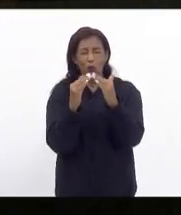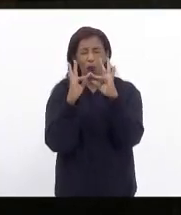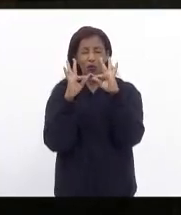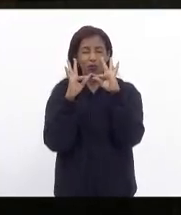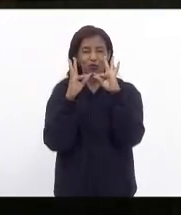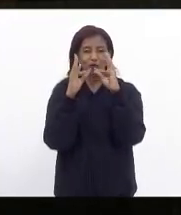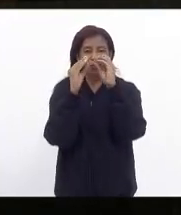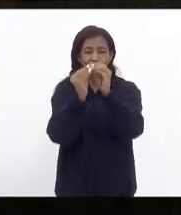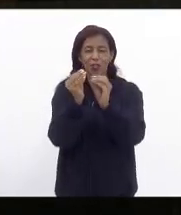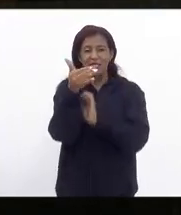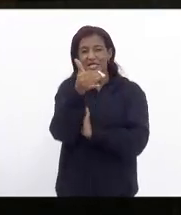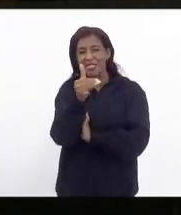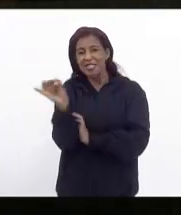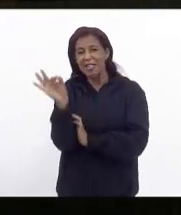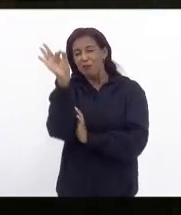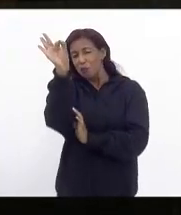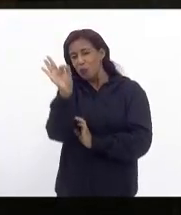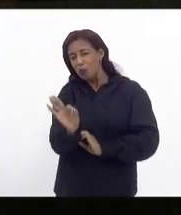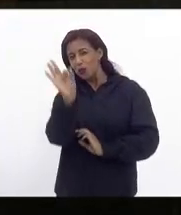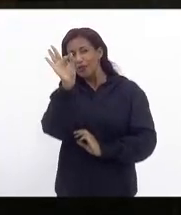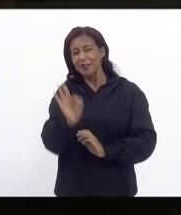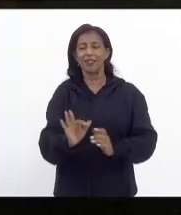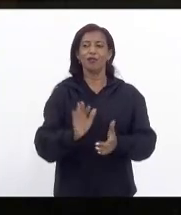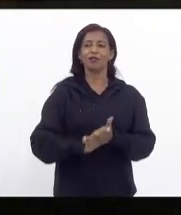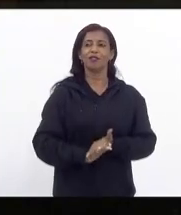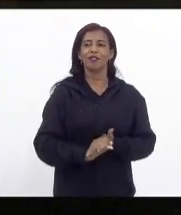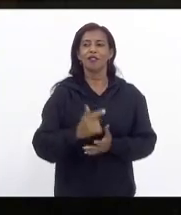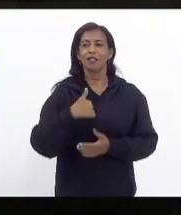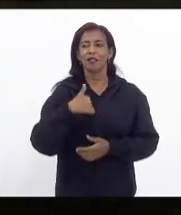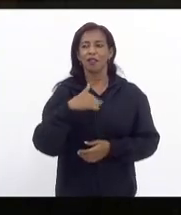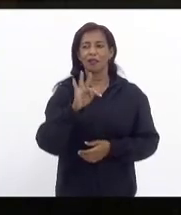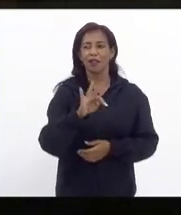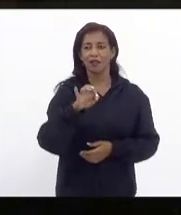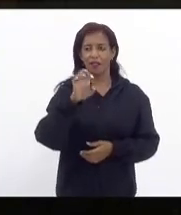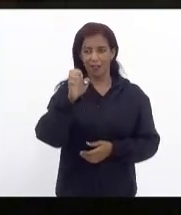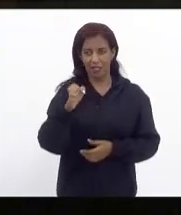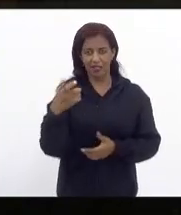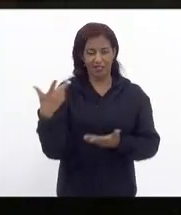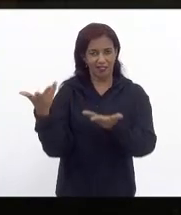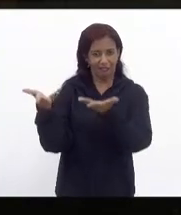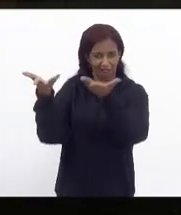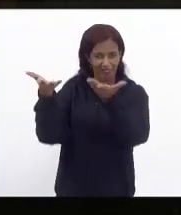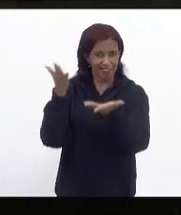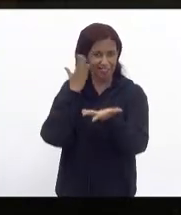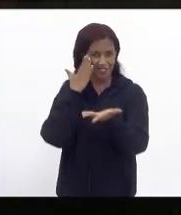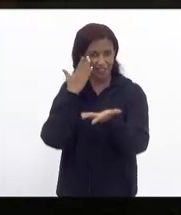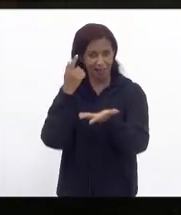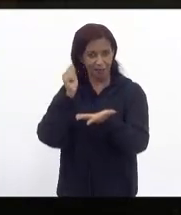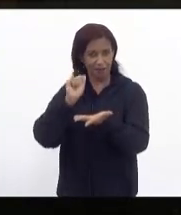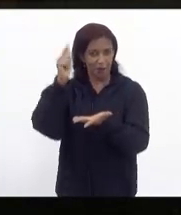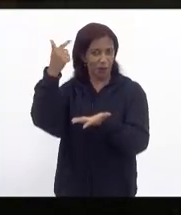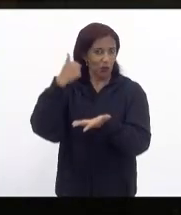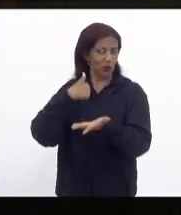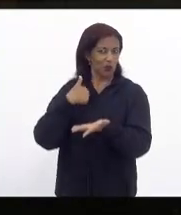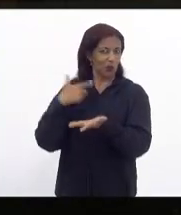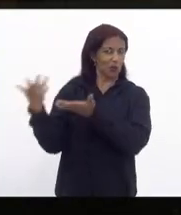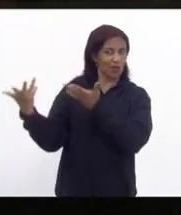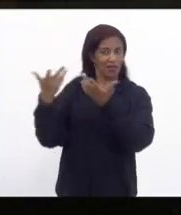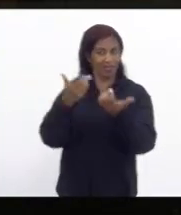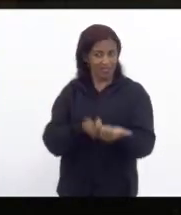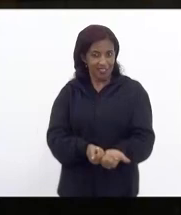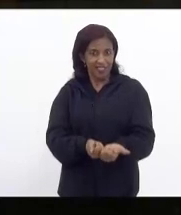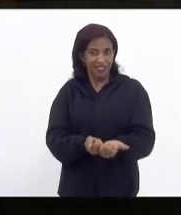solenemente 100% com vossa excelência e na minha tese é por isso tese a excelência é acadêmico entende até melhor do que eu a tese permite as